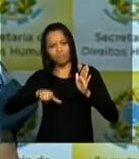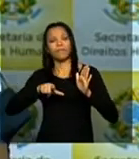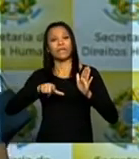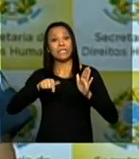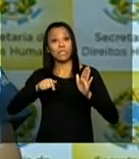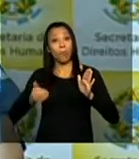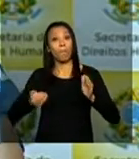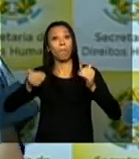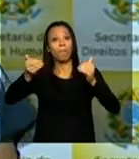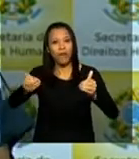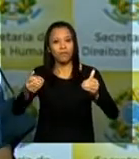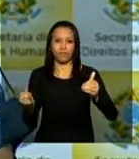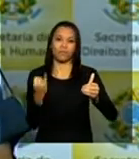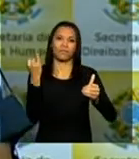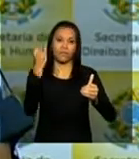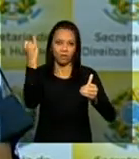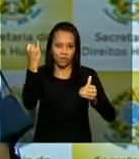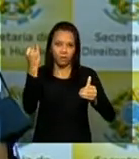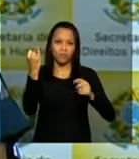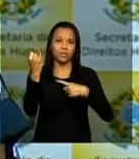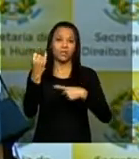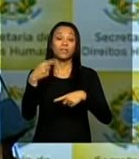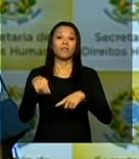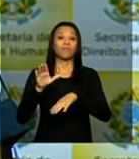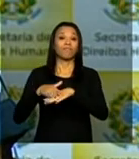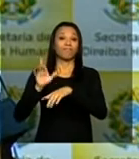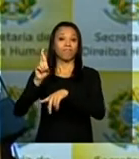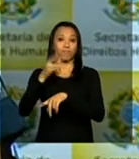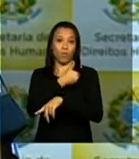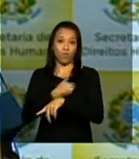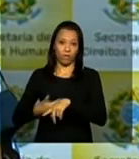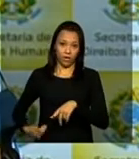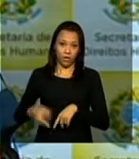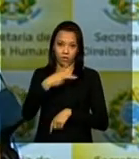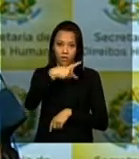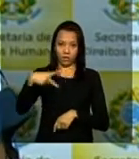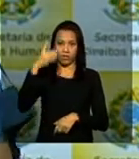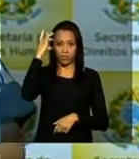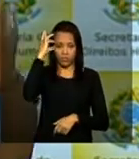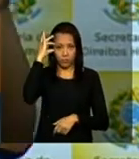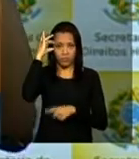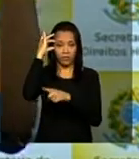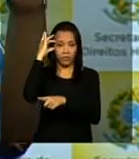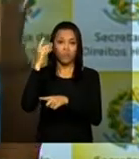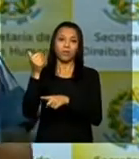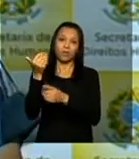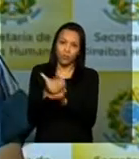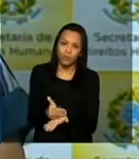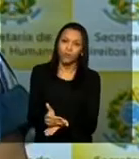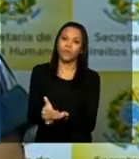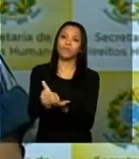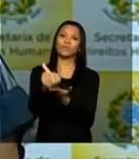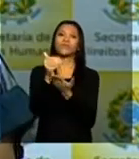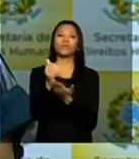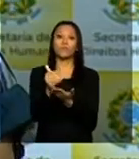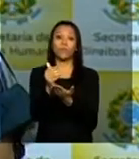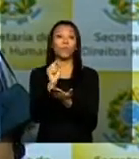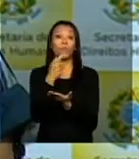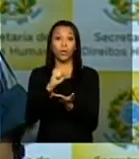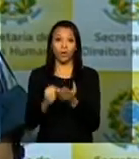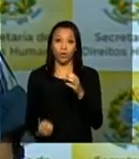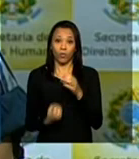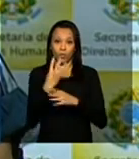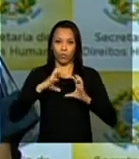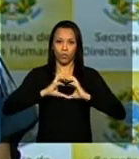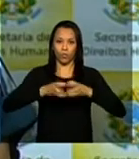importante dado pelo governo da presidenta Dilma que se iniciou com a criação da comissão nacional